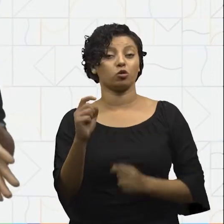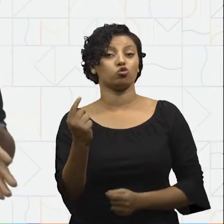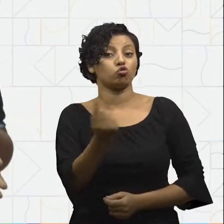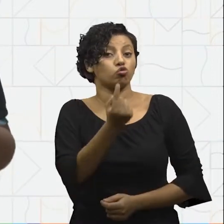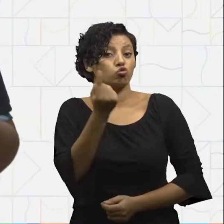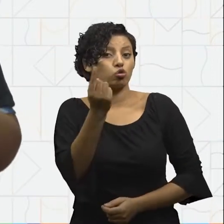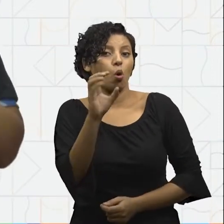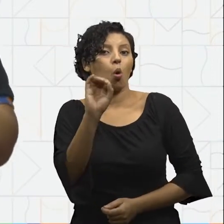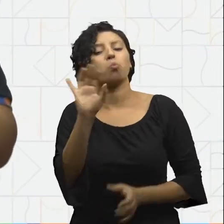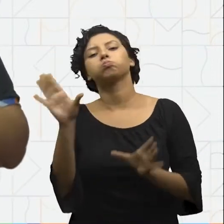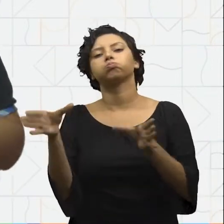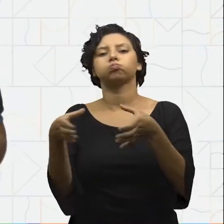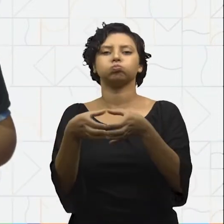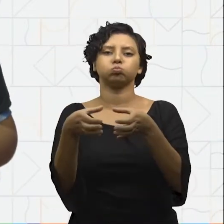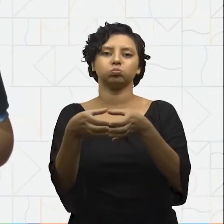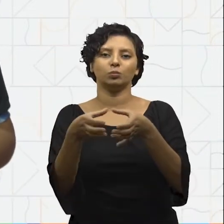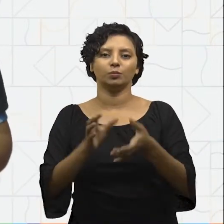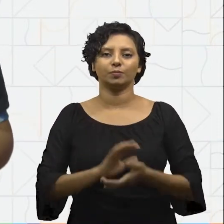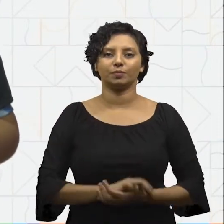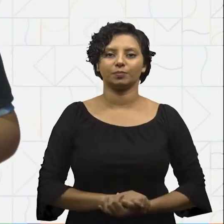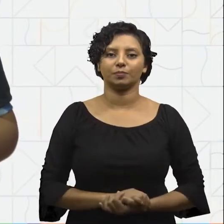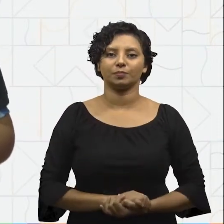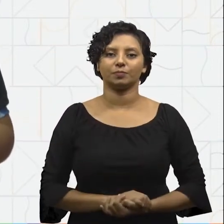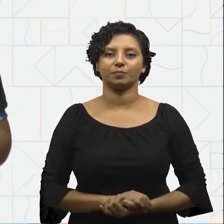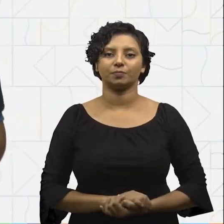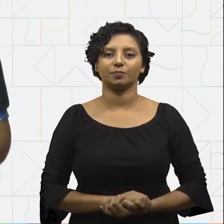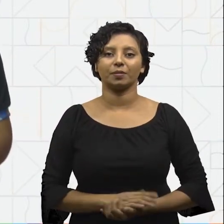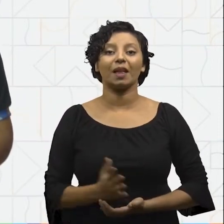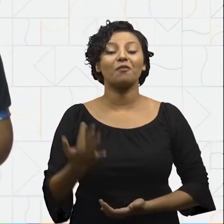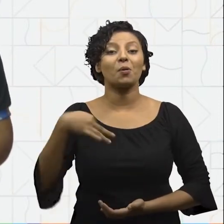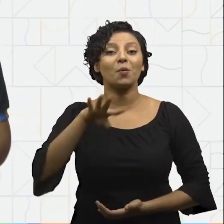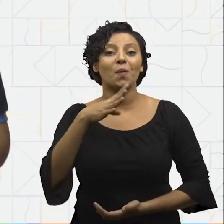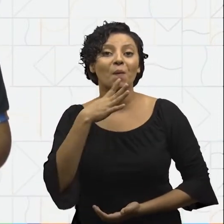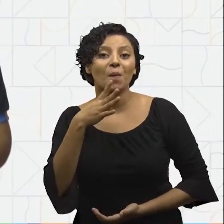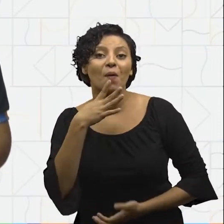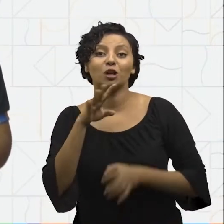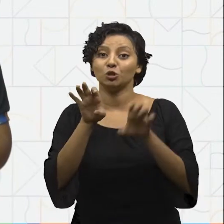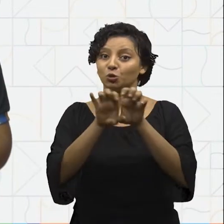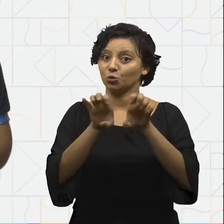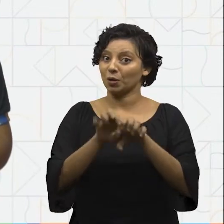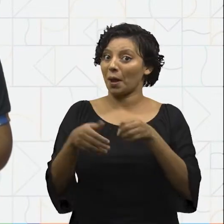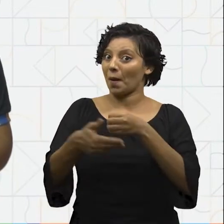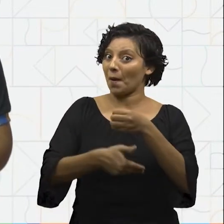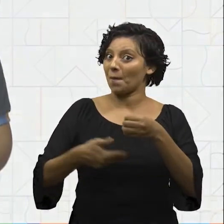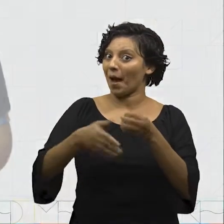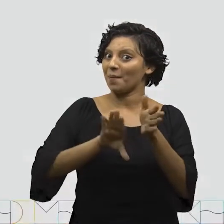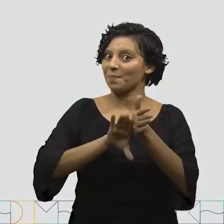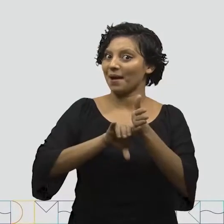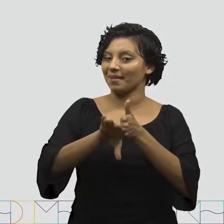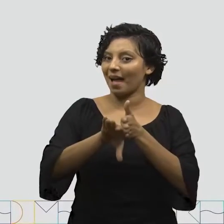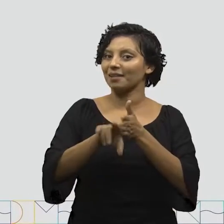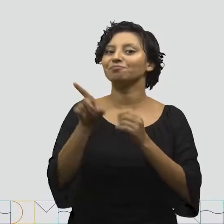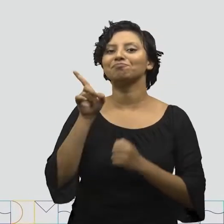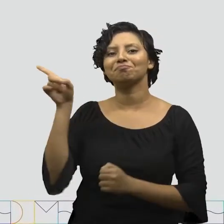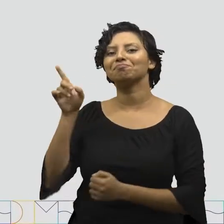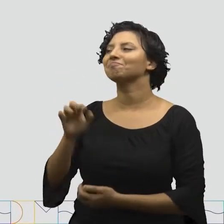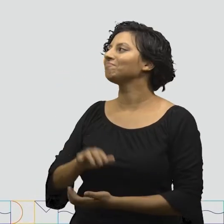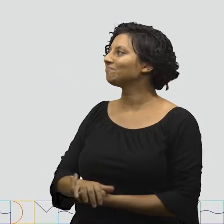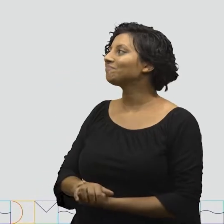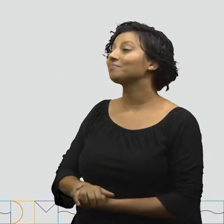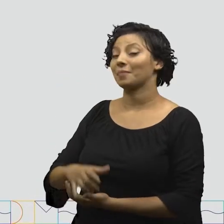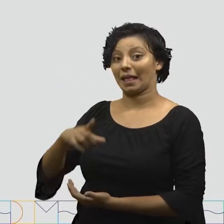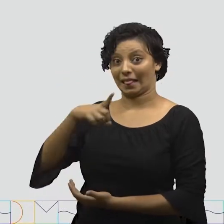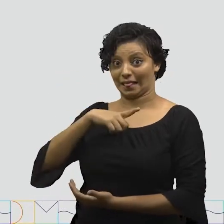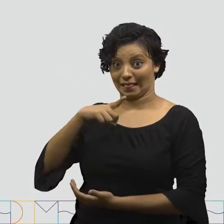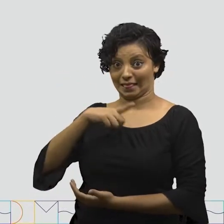sozinhas ou agrupadas. Vamos conhecer a estrutura básica de uma bactéria? Elas possuem um material